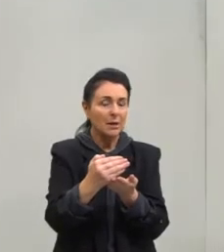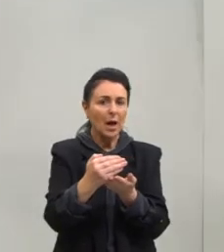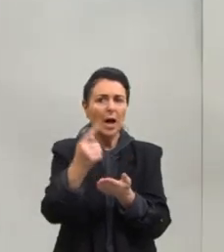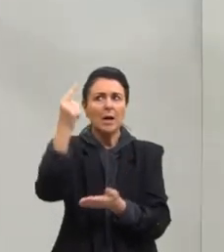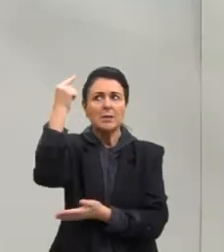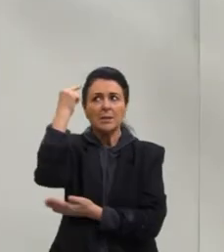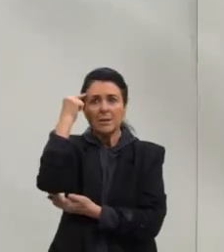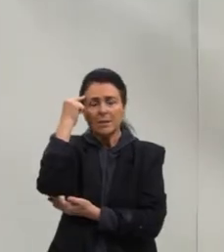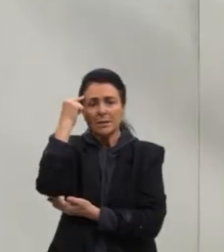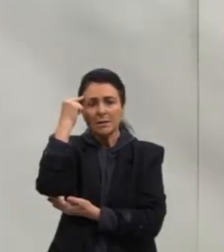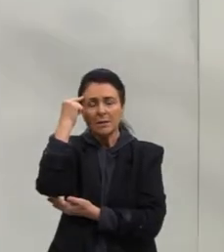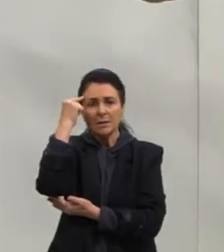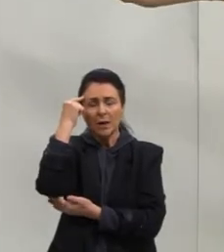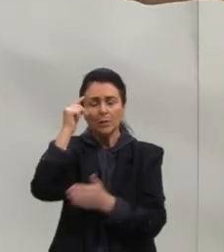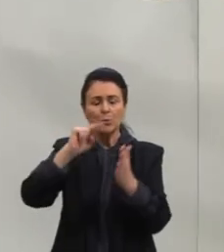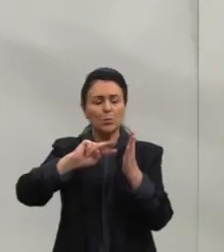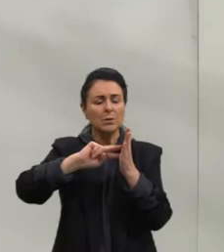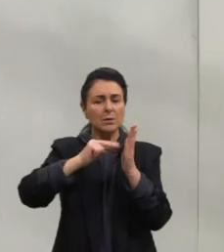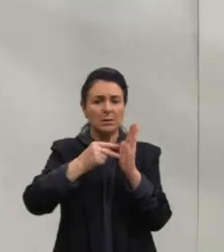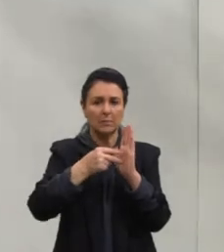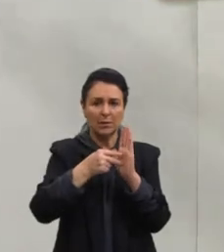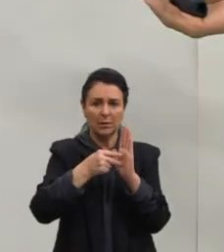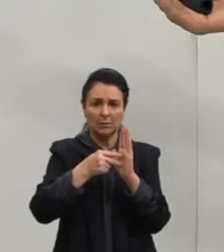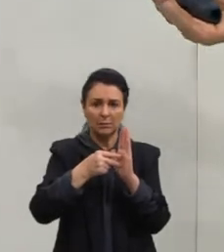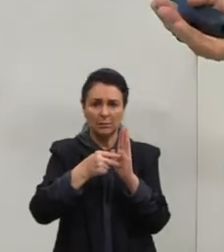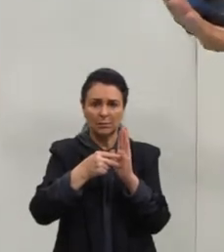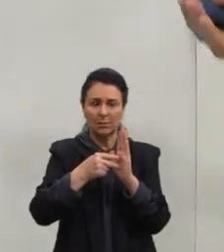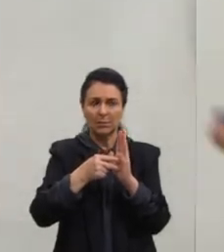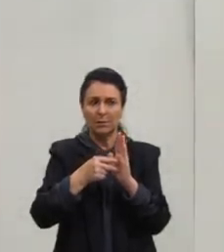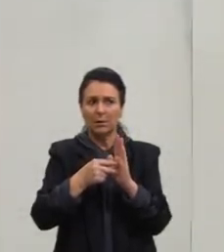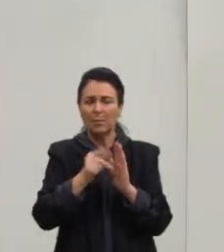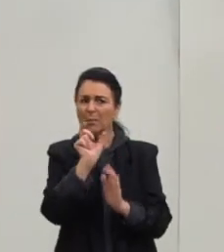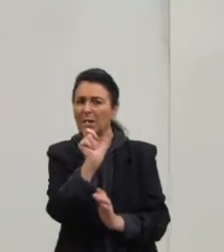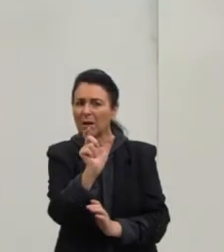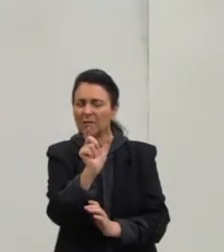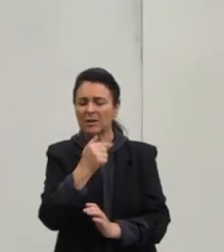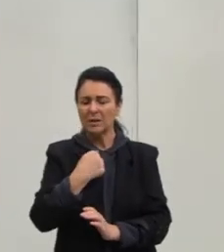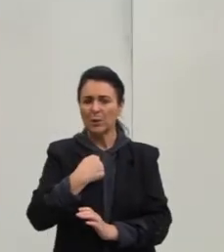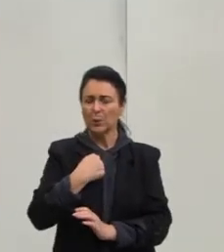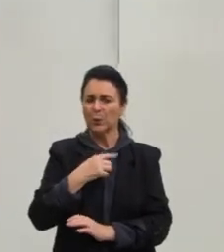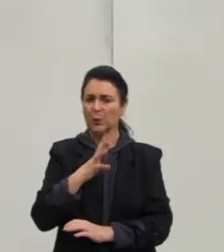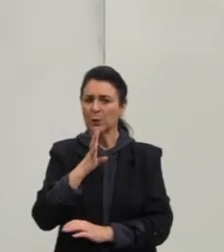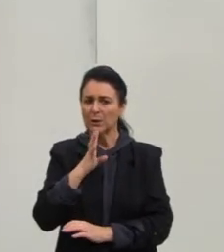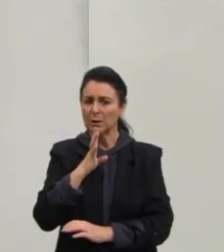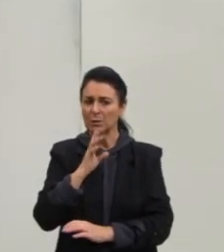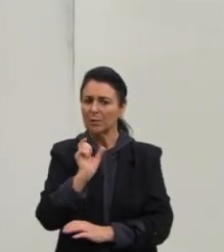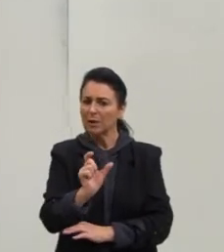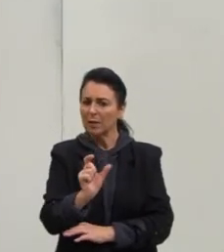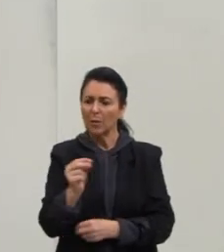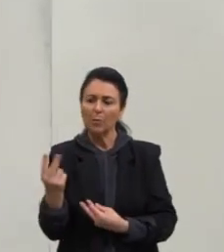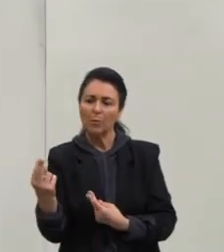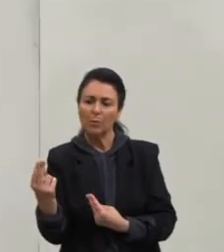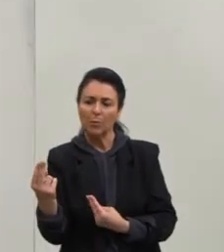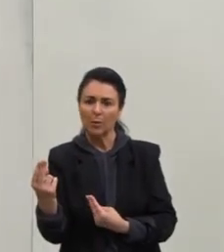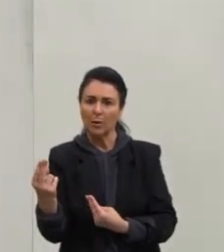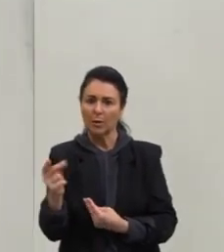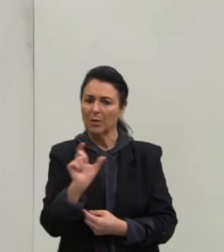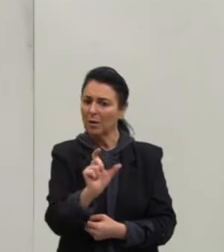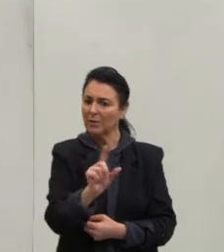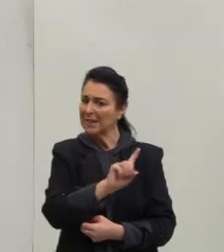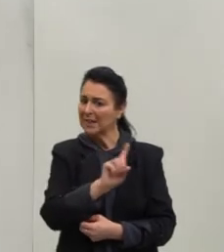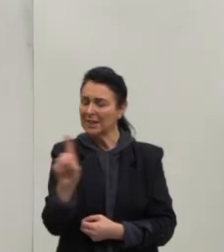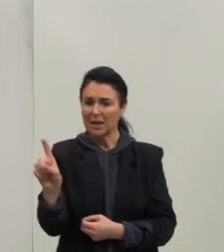refletir sobre o significado. Quais palavras eu conheço, quais são cognatas e quais não são. Gente, na